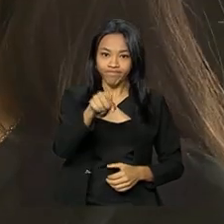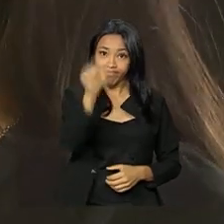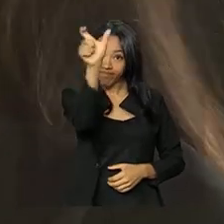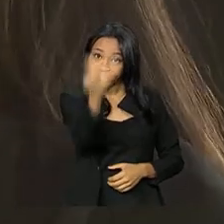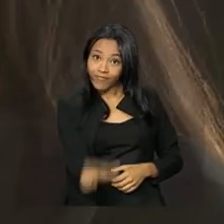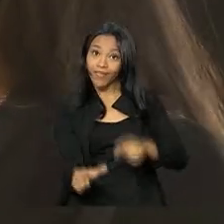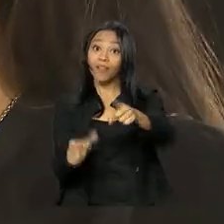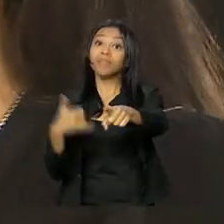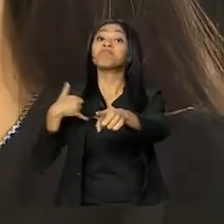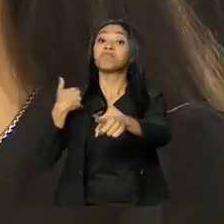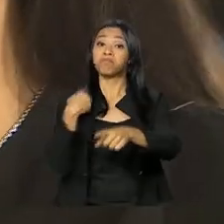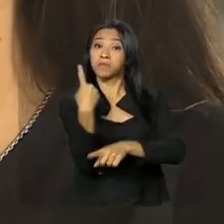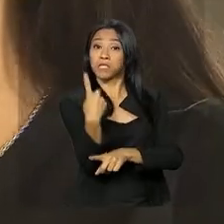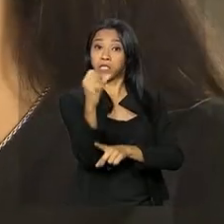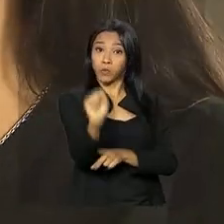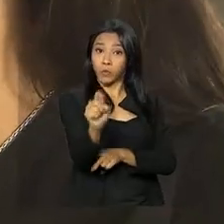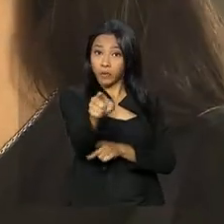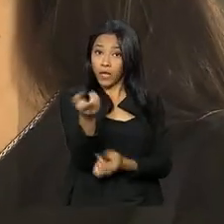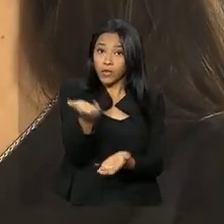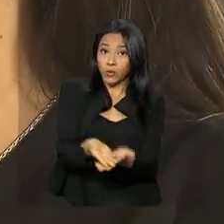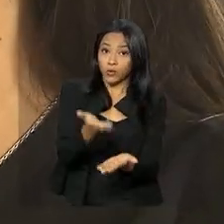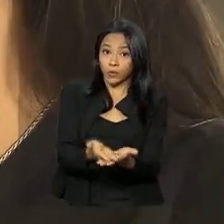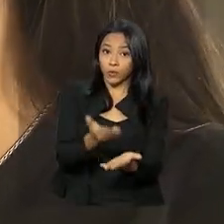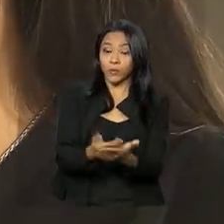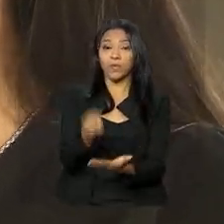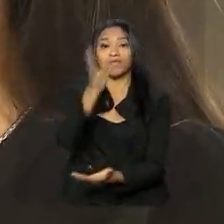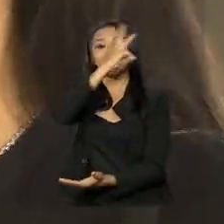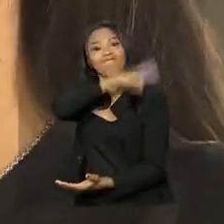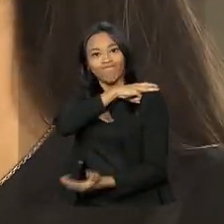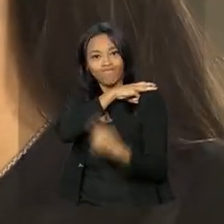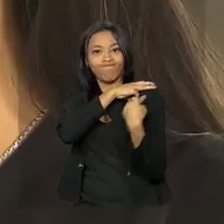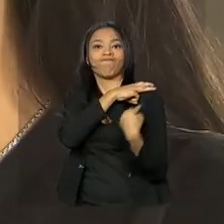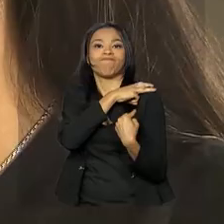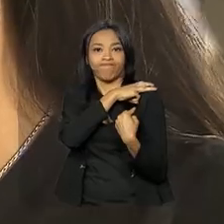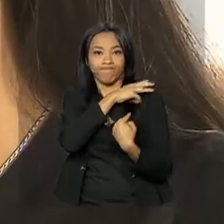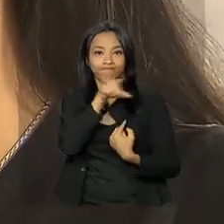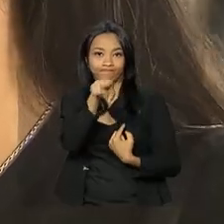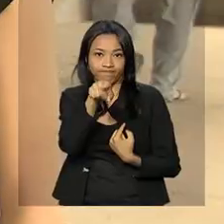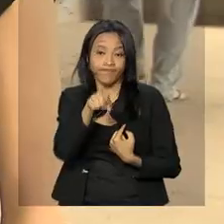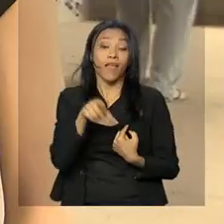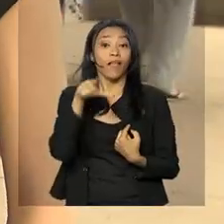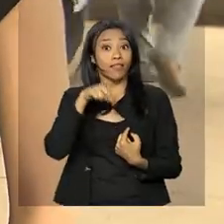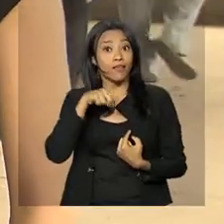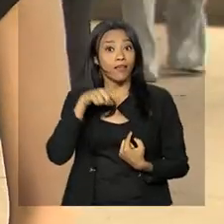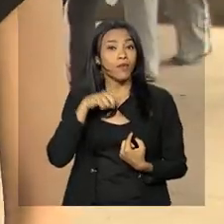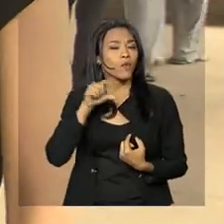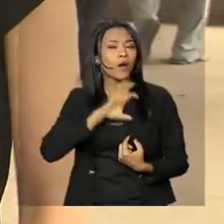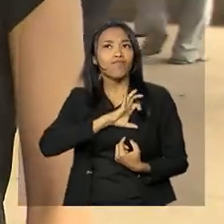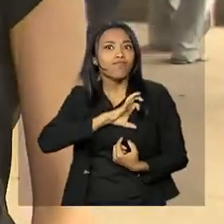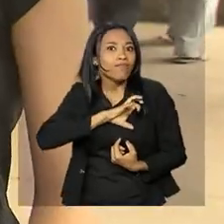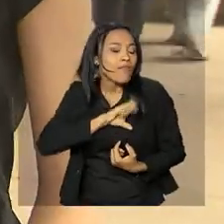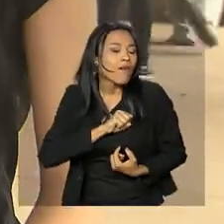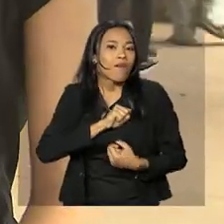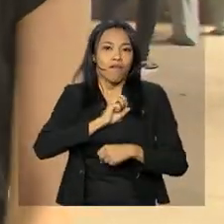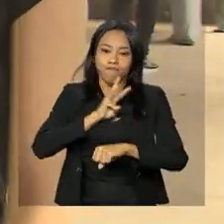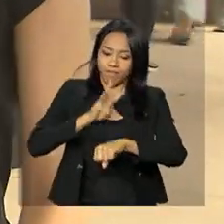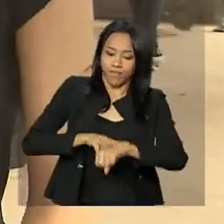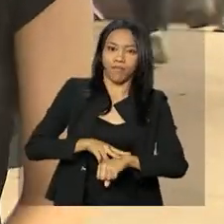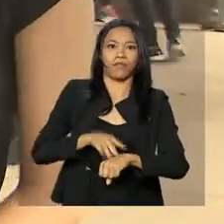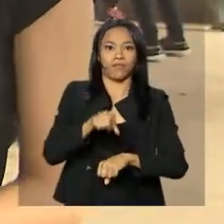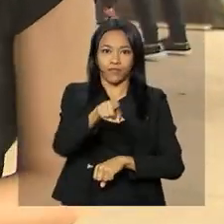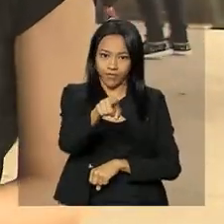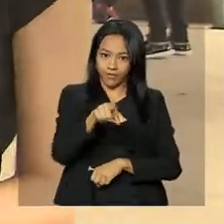Larissa tem 18 anos e é estudante do terceiro ano do ensino médio. Ela tem um caso de amor com a matemática.